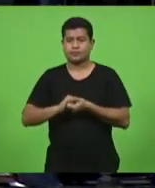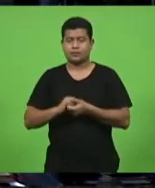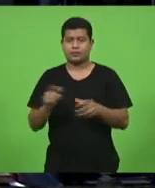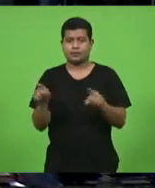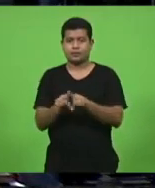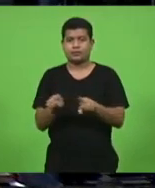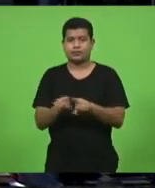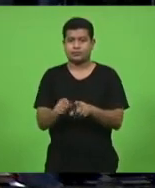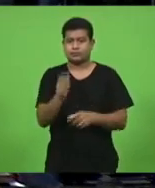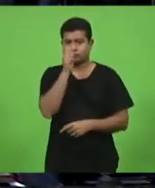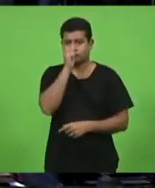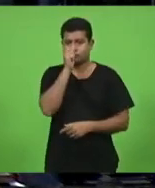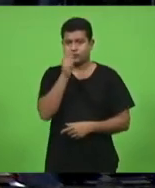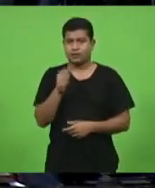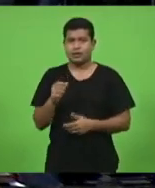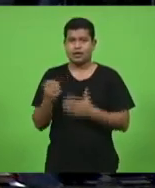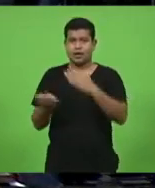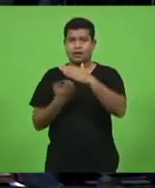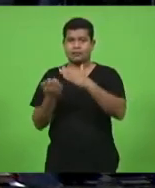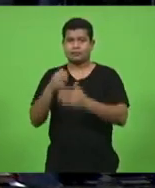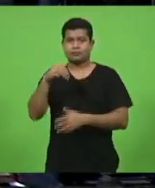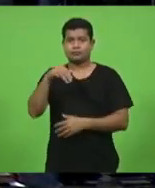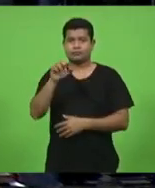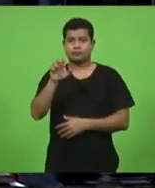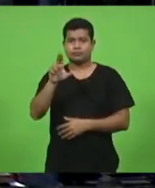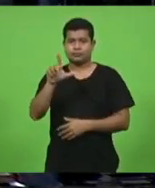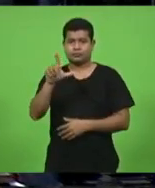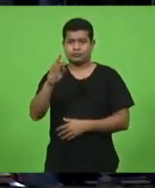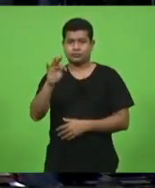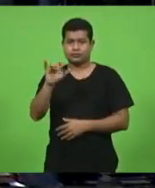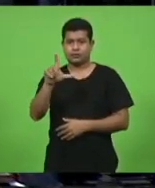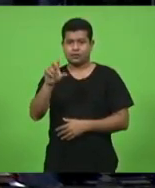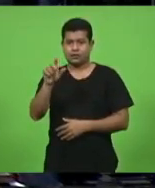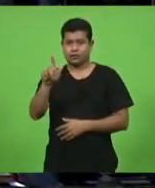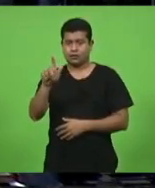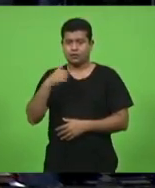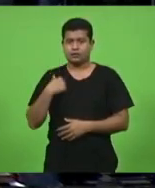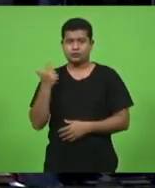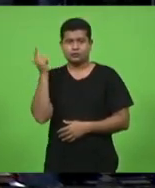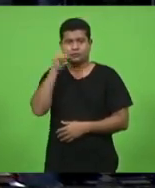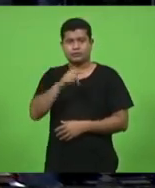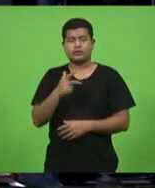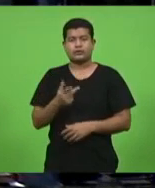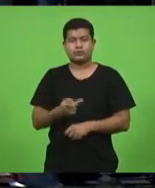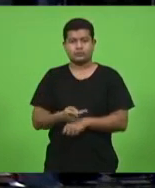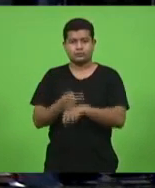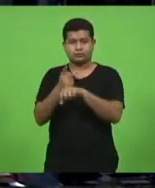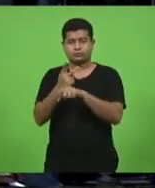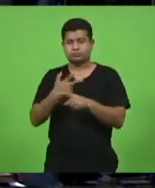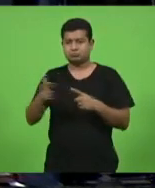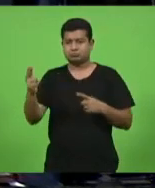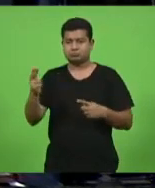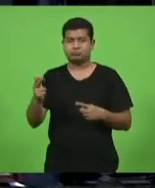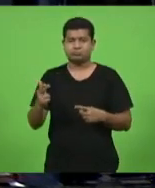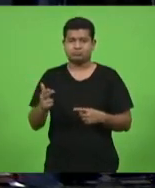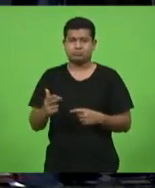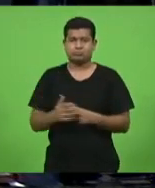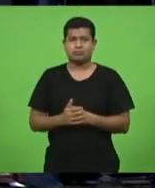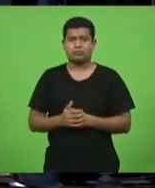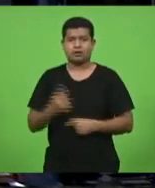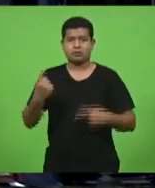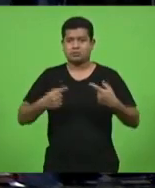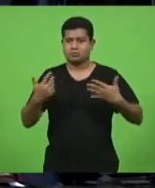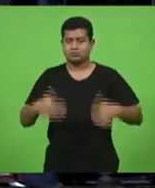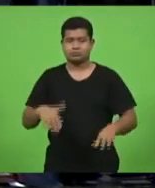Multilog por ter sido premiada na nona edição do prêmio também Great Place to Work em discussão não havendo em